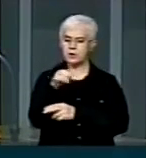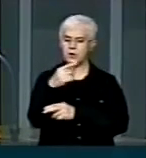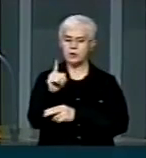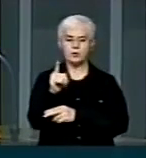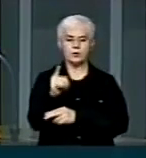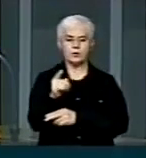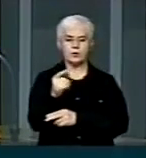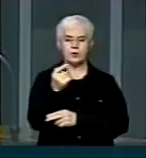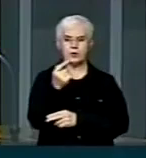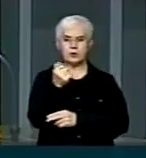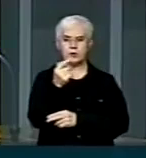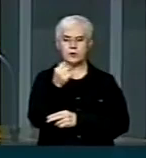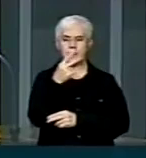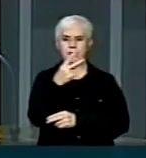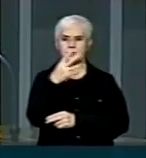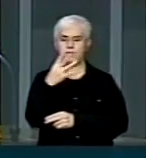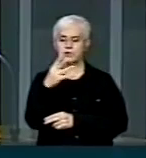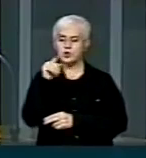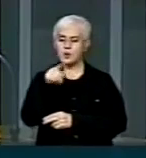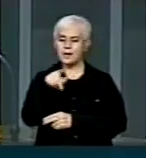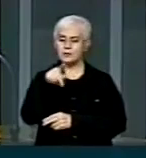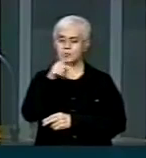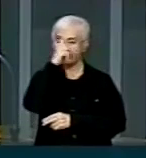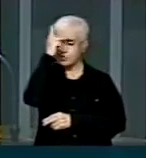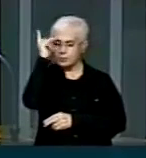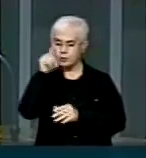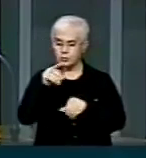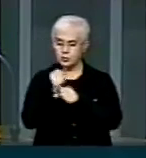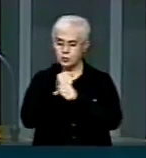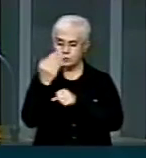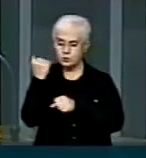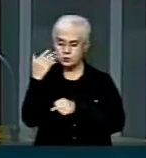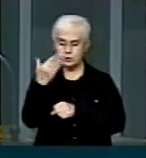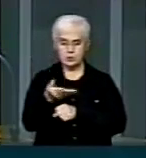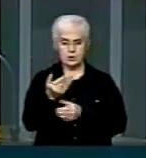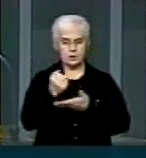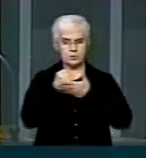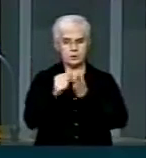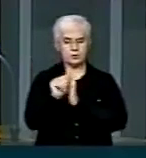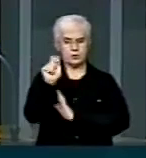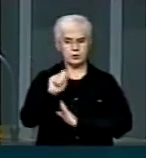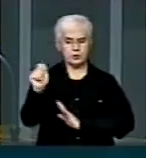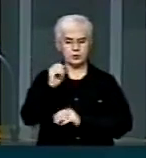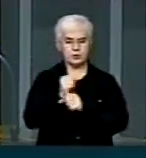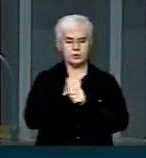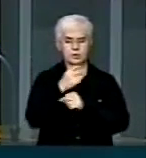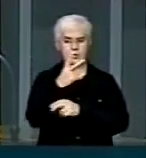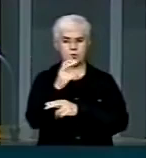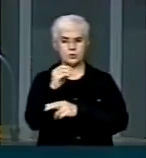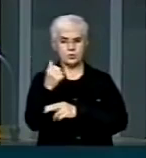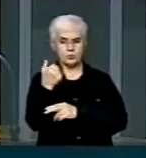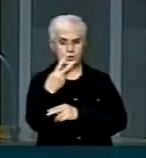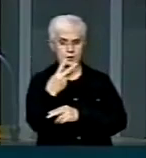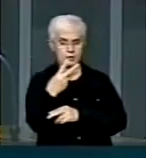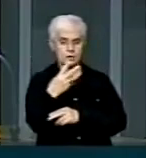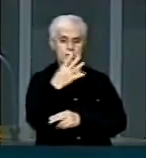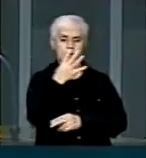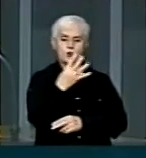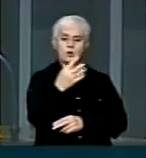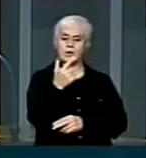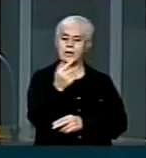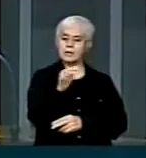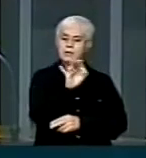24 mil pessoas naquele ano. De acordo com a Associação, 2013, 47